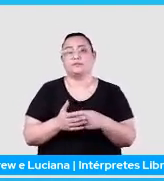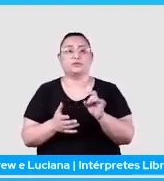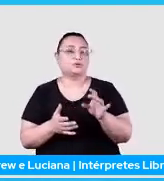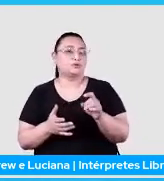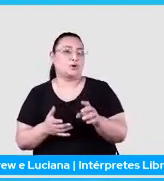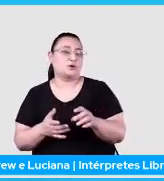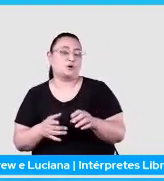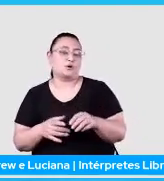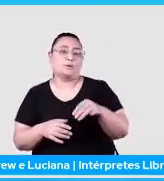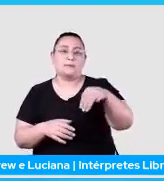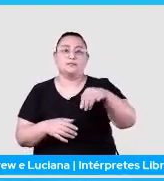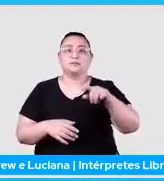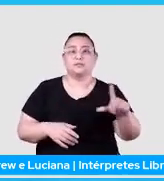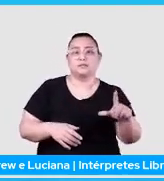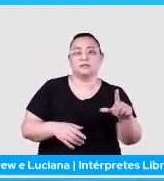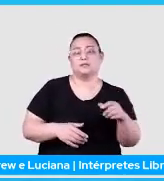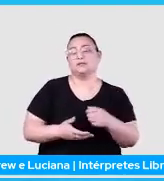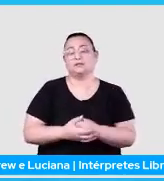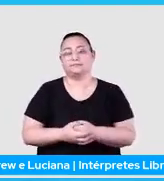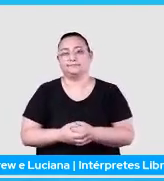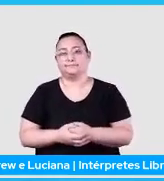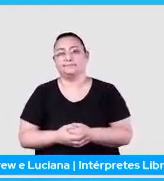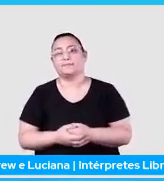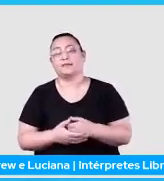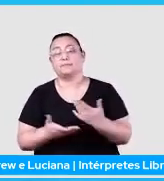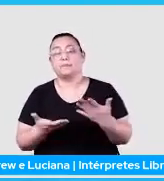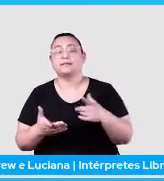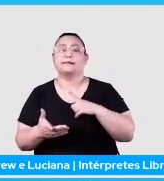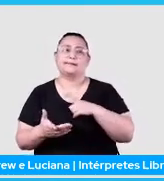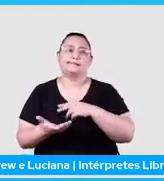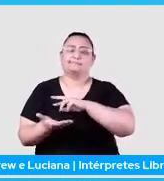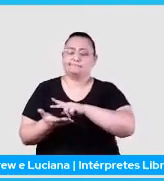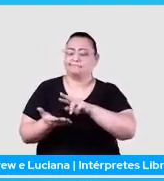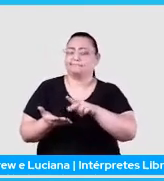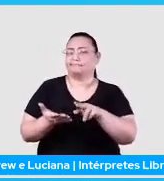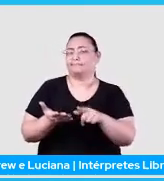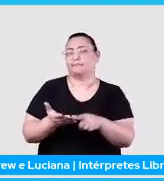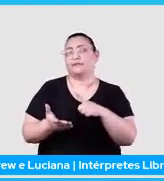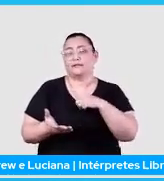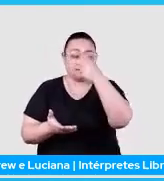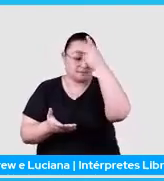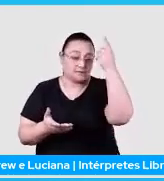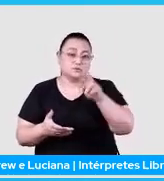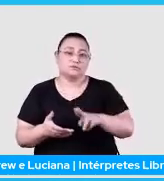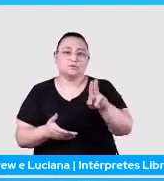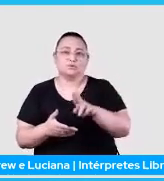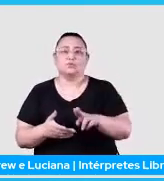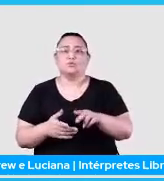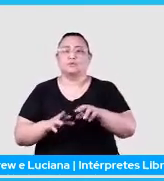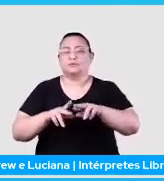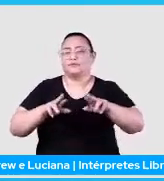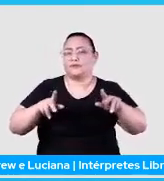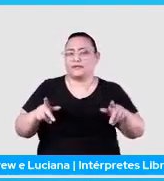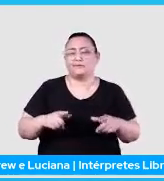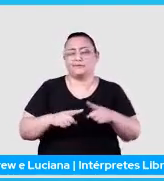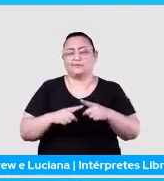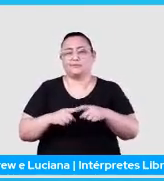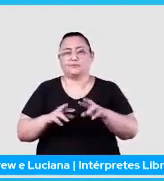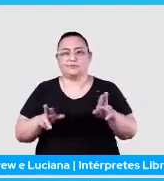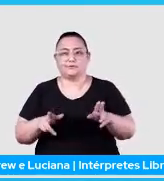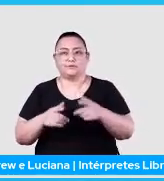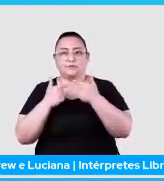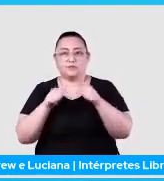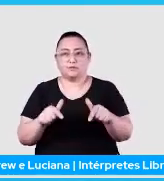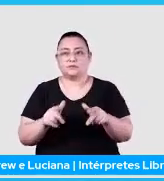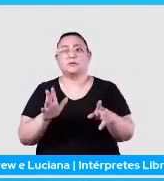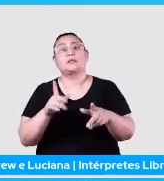machine learning ou deep learning, né? Enfim, tem toda também, tem gente que mete gráfico no meio e tudo mais. E aí a gente